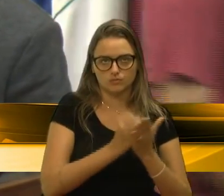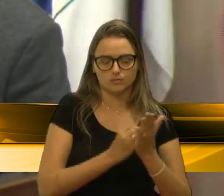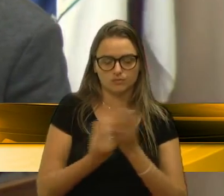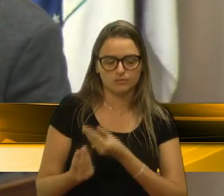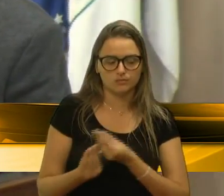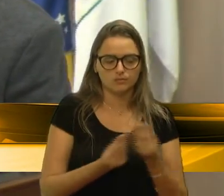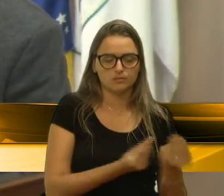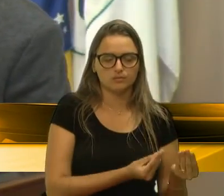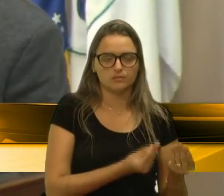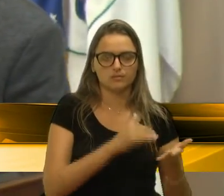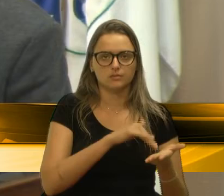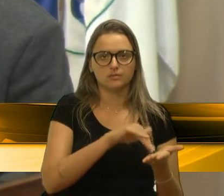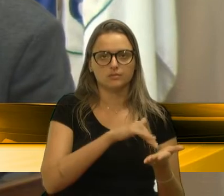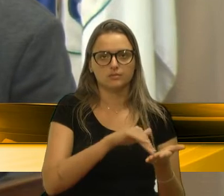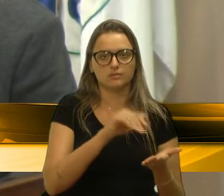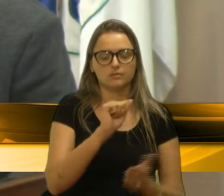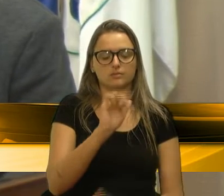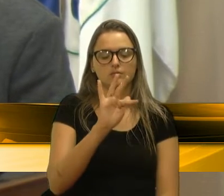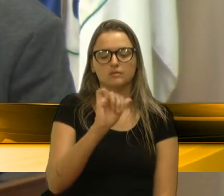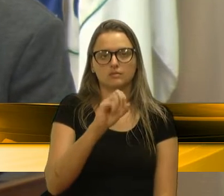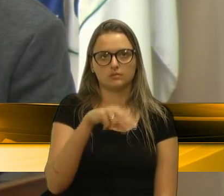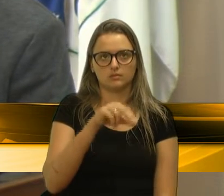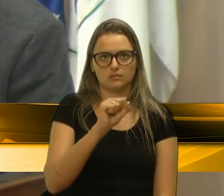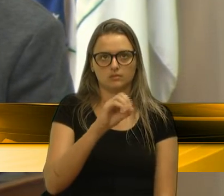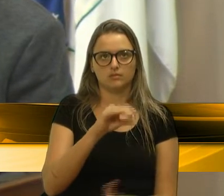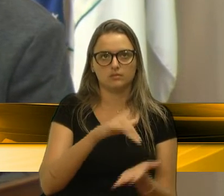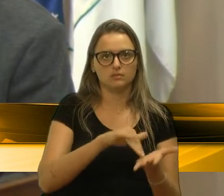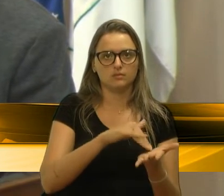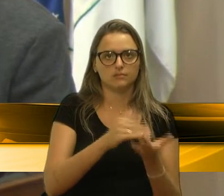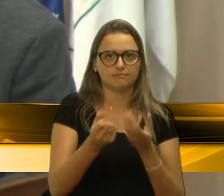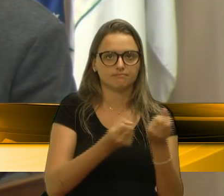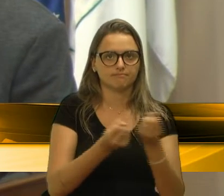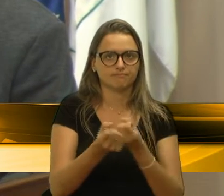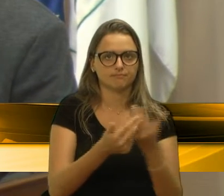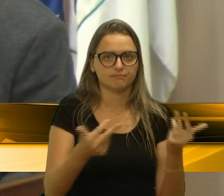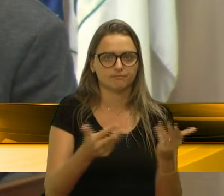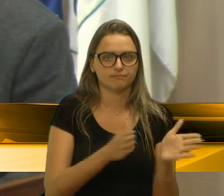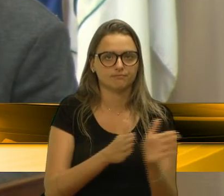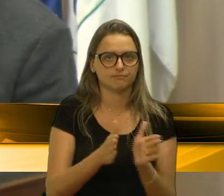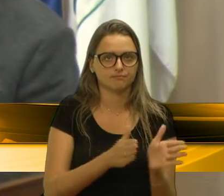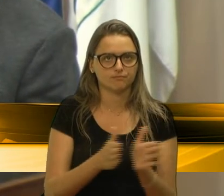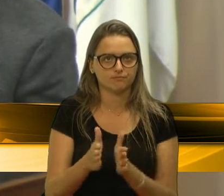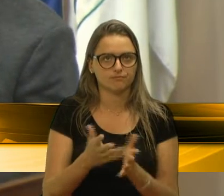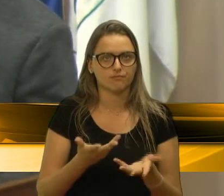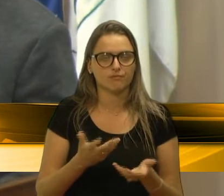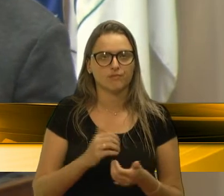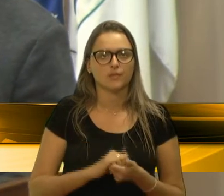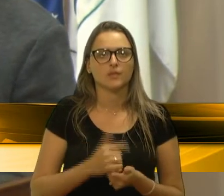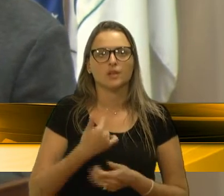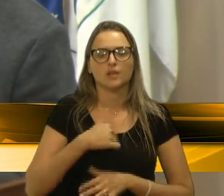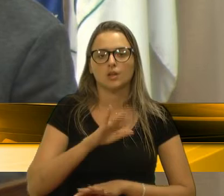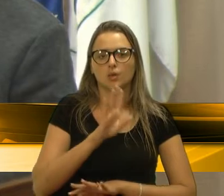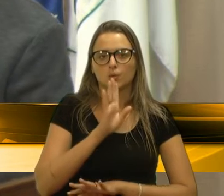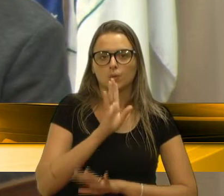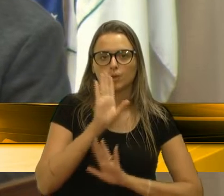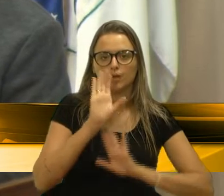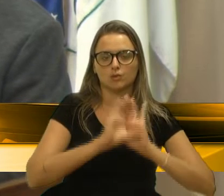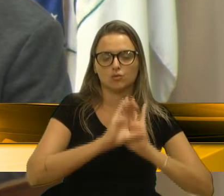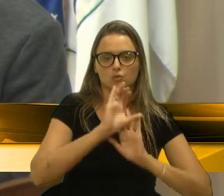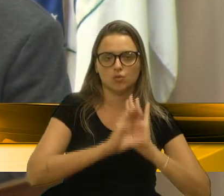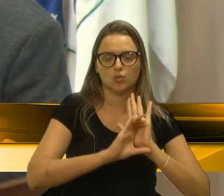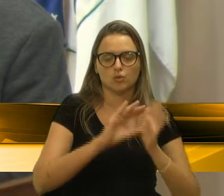secretário Alfonso Willembring Jr., secretário municipal de Trânsito, Transporte e Mobilidade. Aliás, eu conheço o currículo do